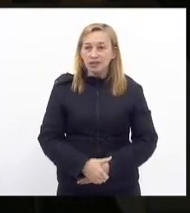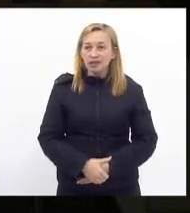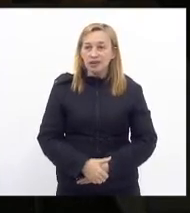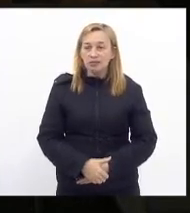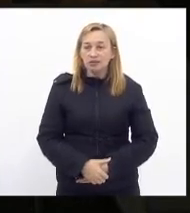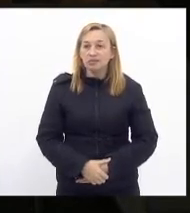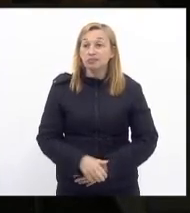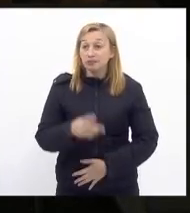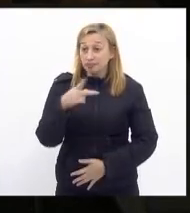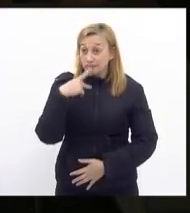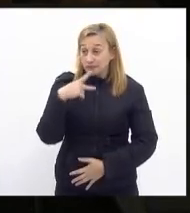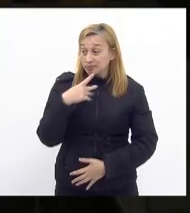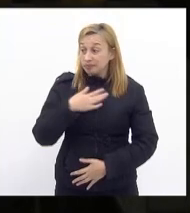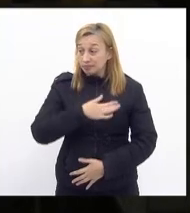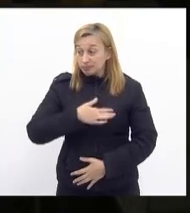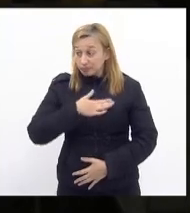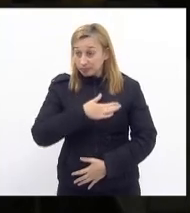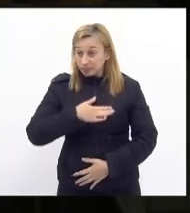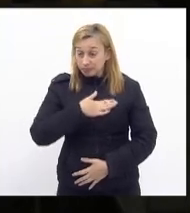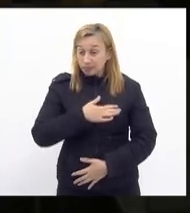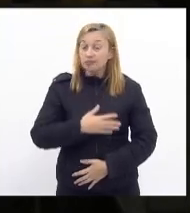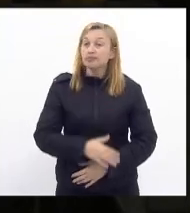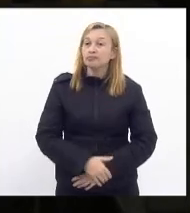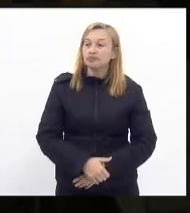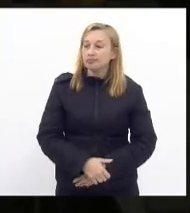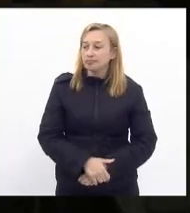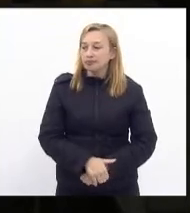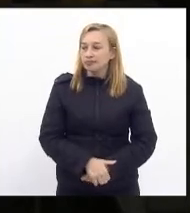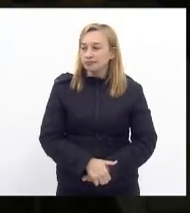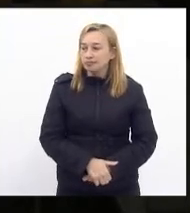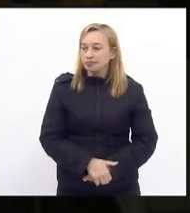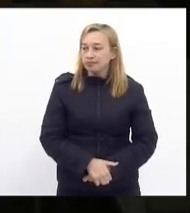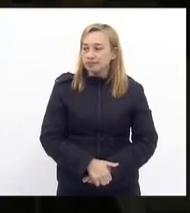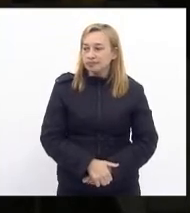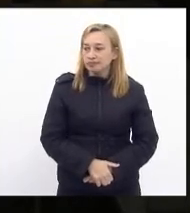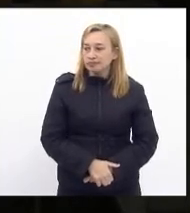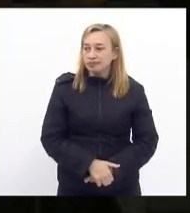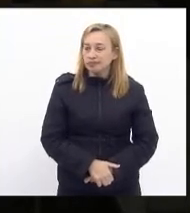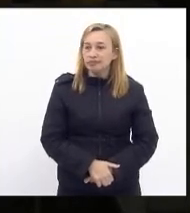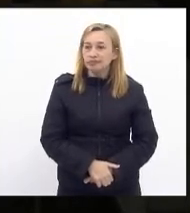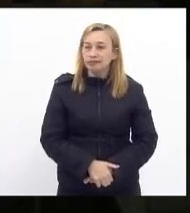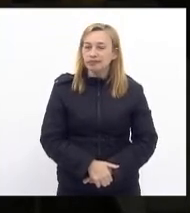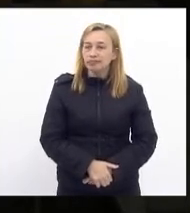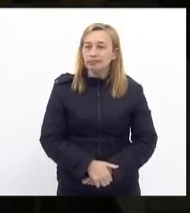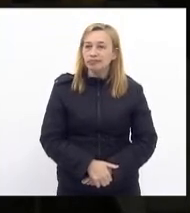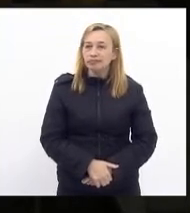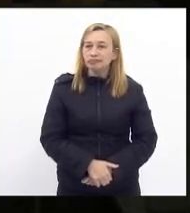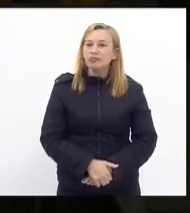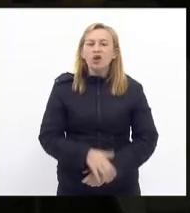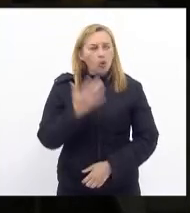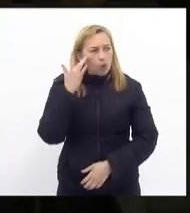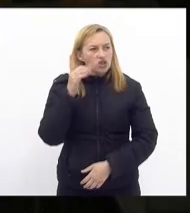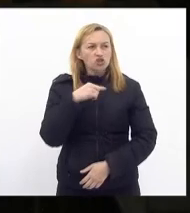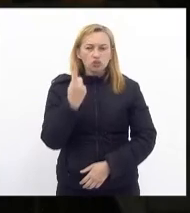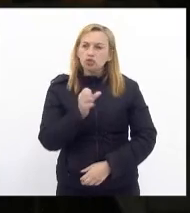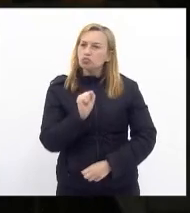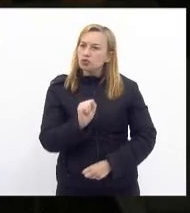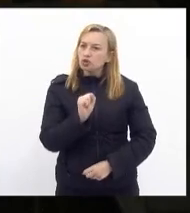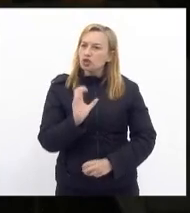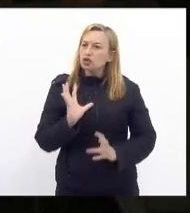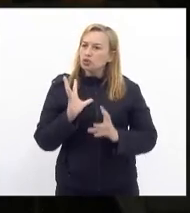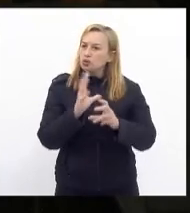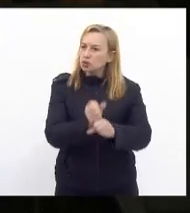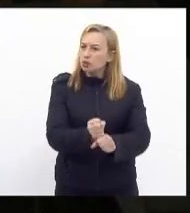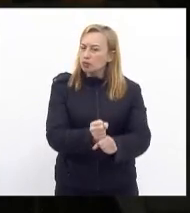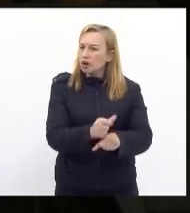falo isso porque gostaria de obter dois proventos acho que não acho que nós poderíamos acumular as funções